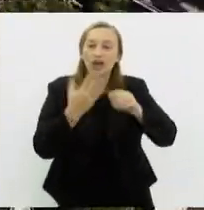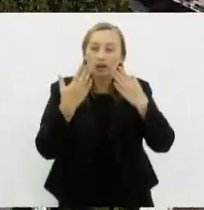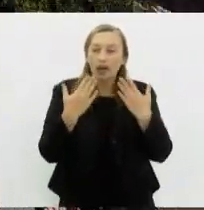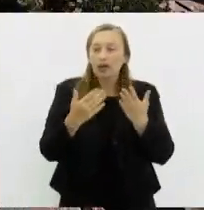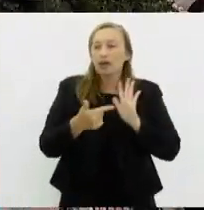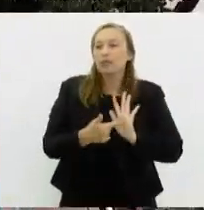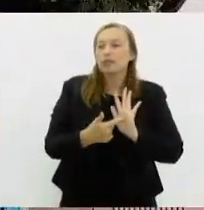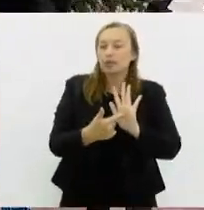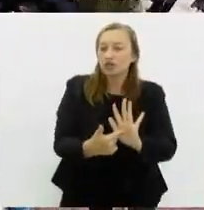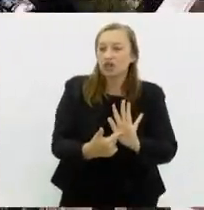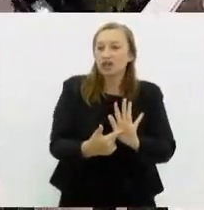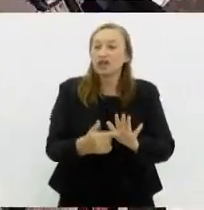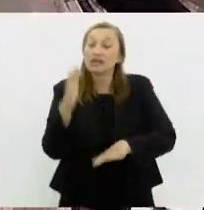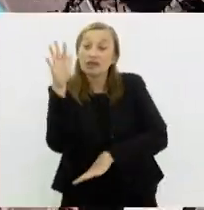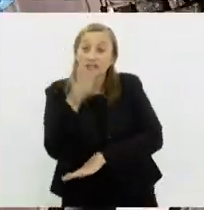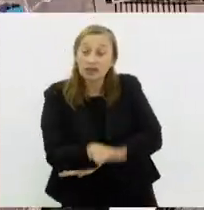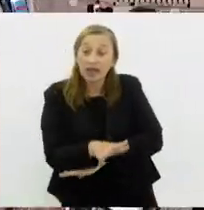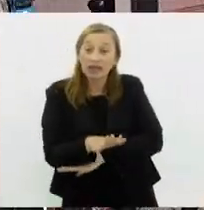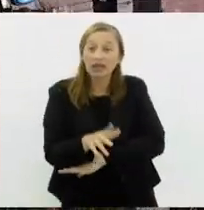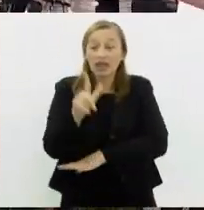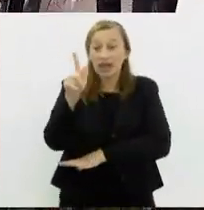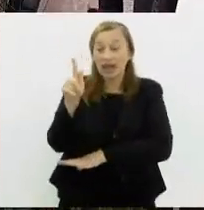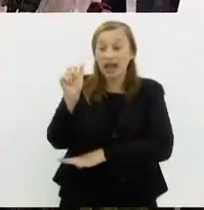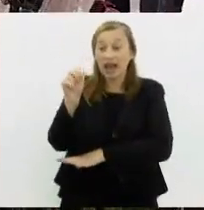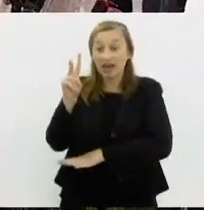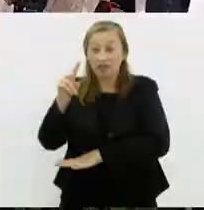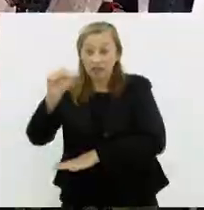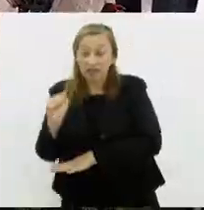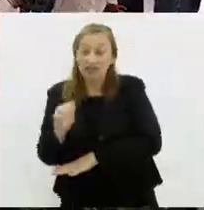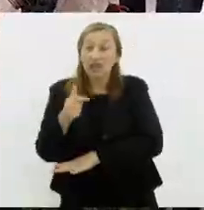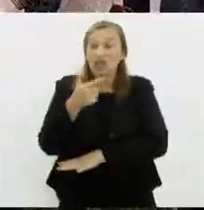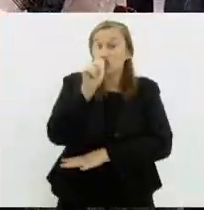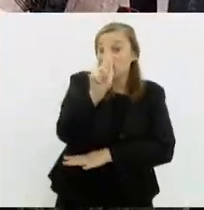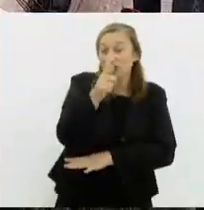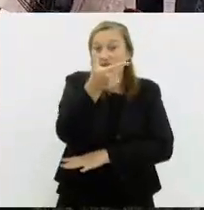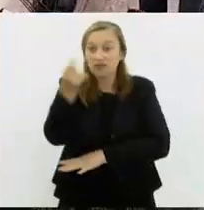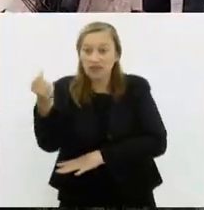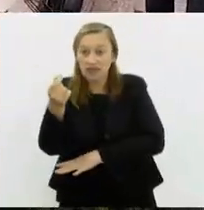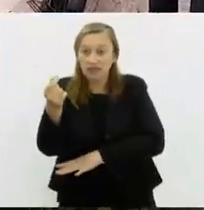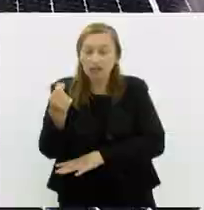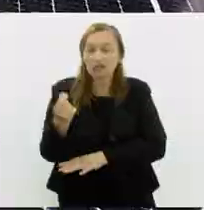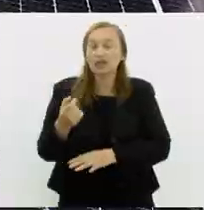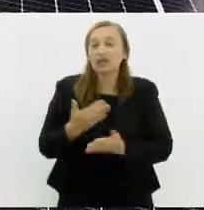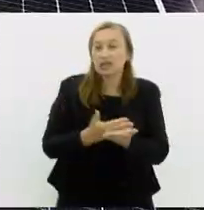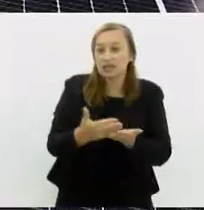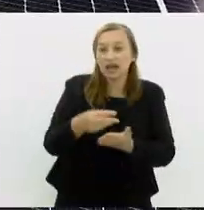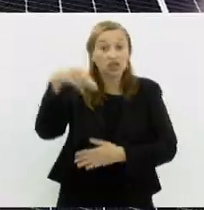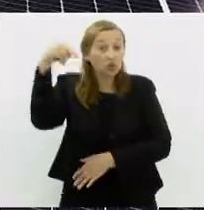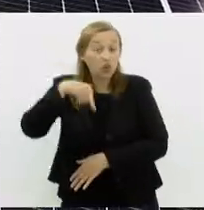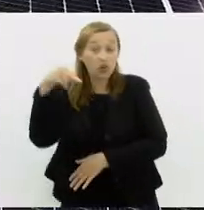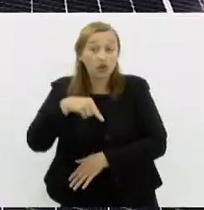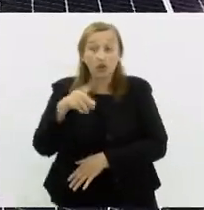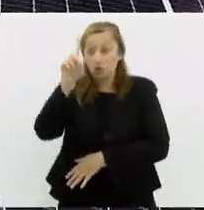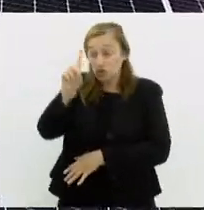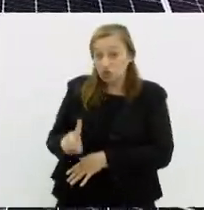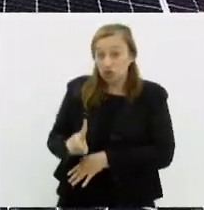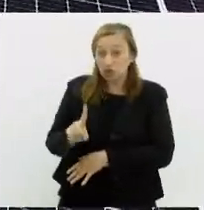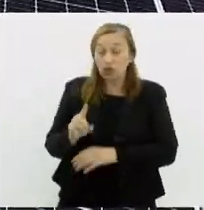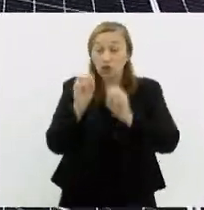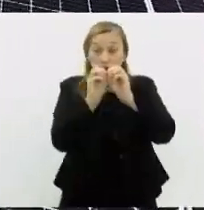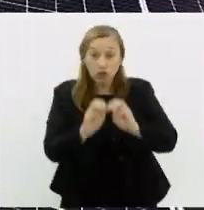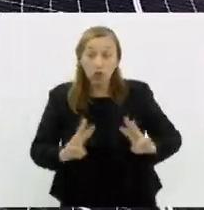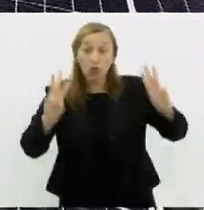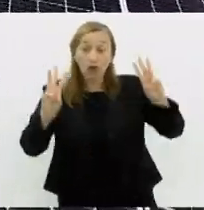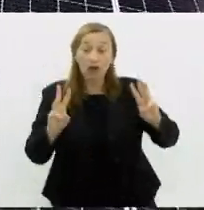Gávea em mais uma etapa preliminar para a conferência G20, a ser realizada em novembro. O diretor executivo da ONG, Eduardo